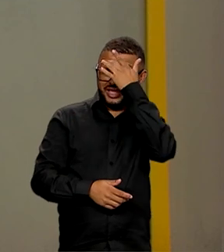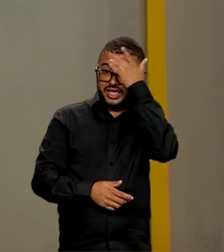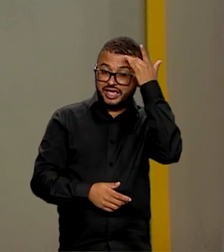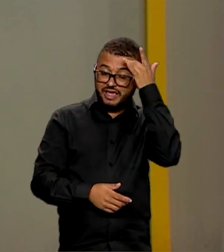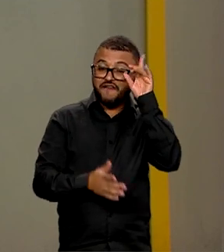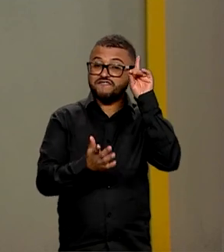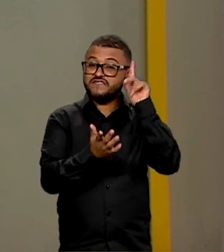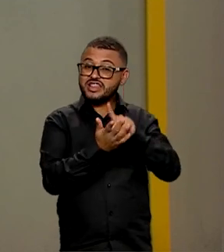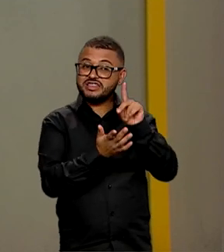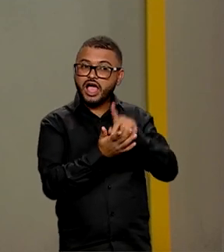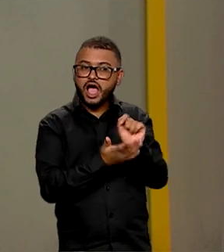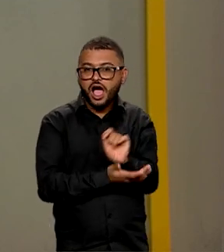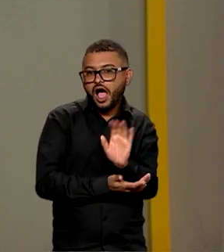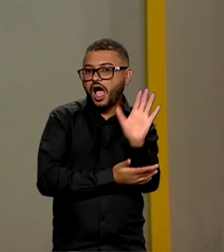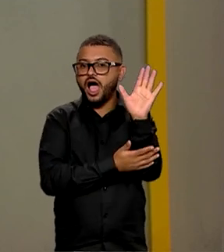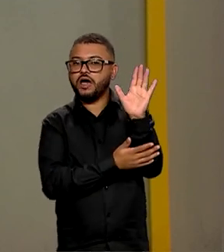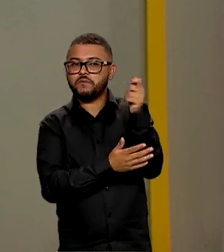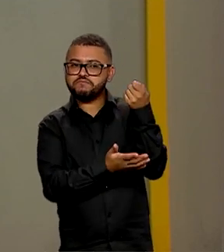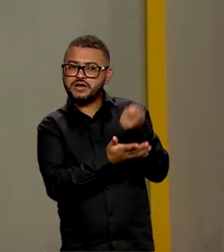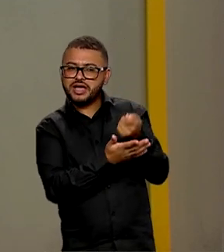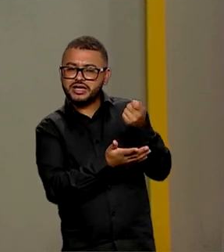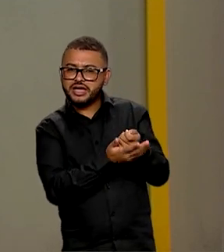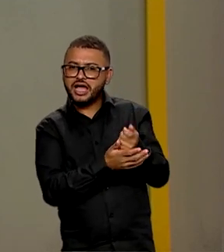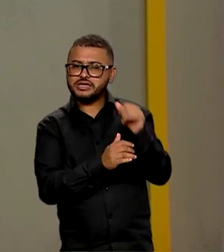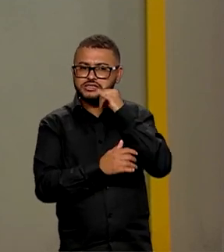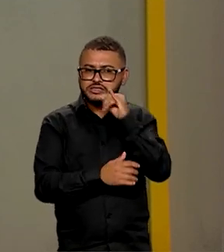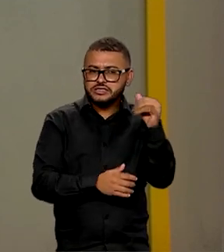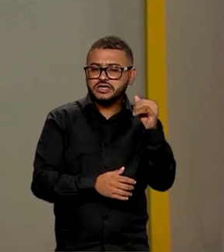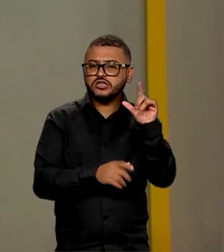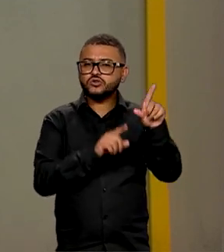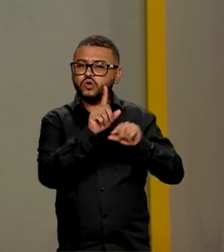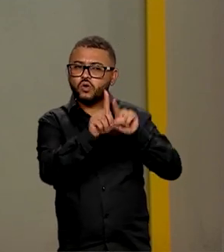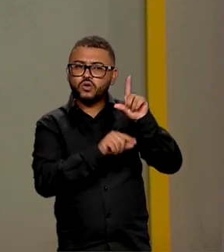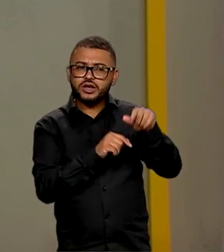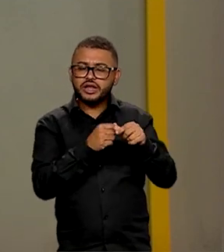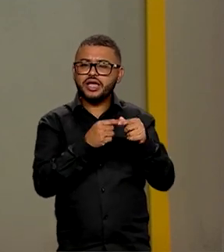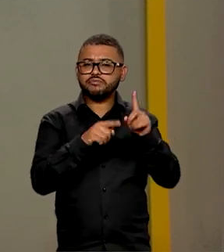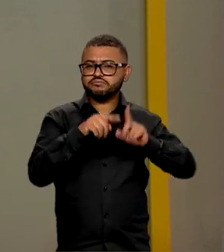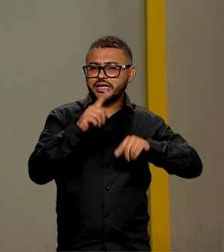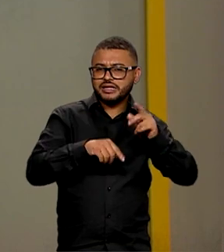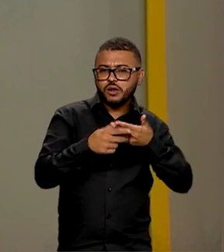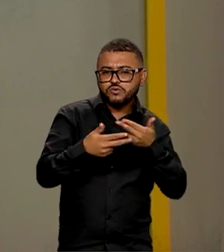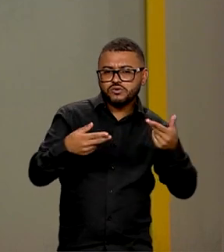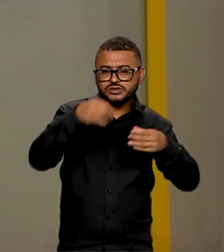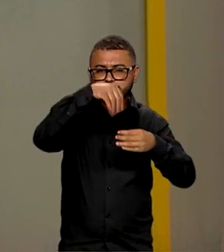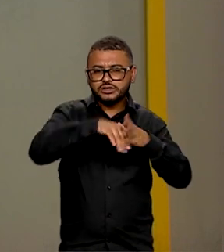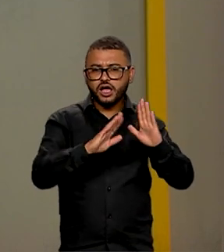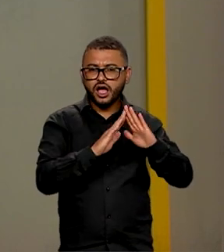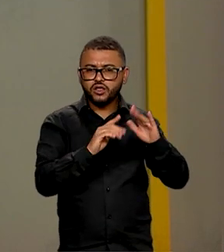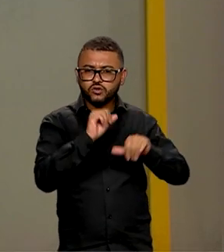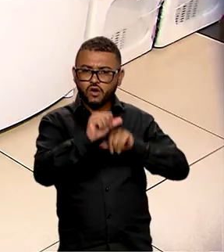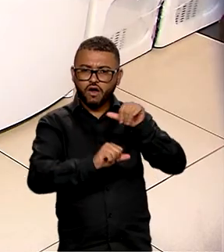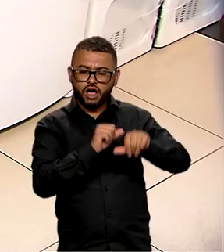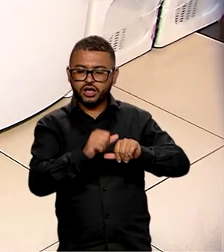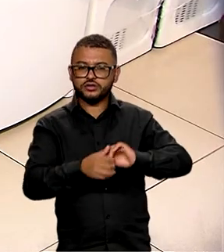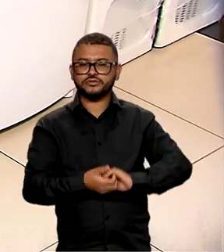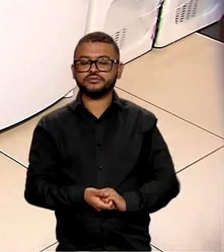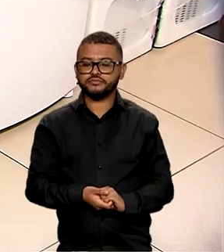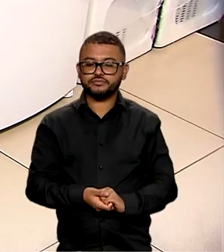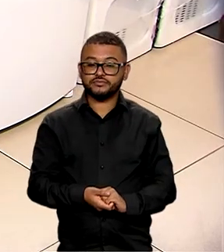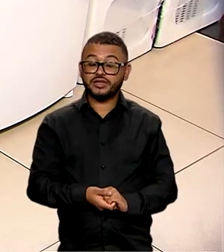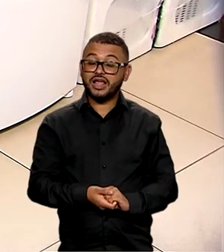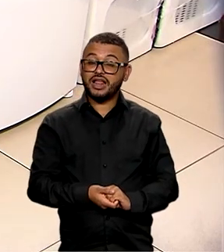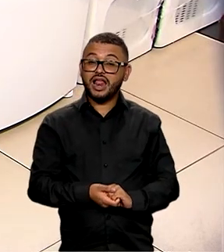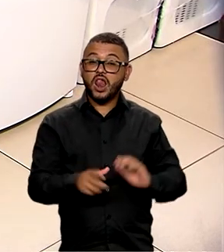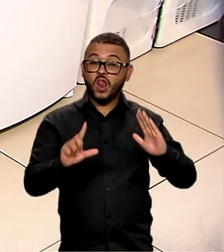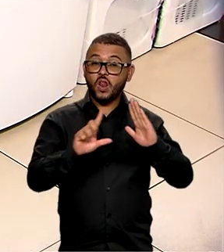os verdadeiros vilões da conta e qual a melhor escolha na hora de trocar os eletrodomésticos de casa. Na